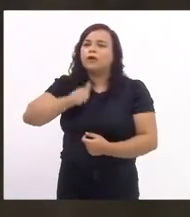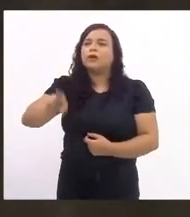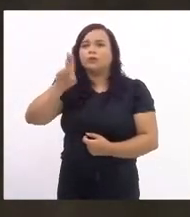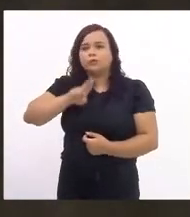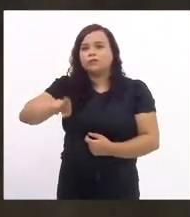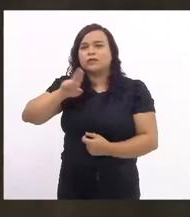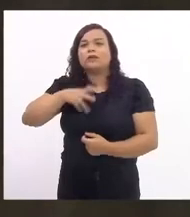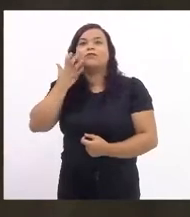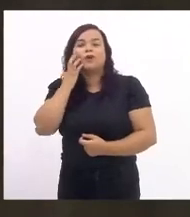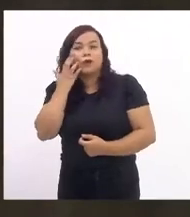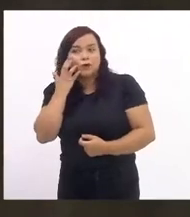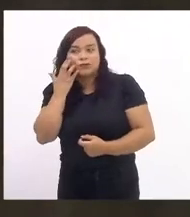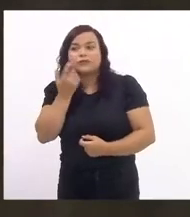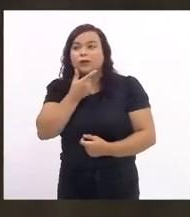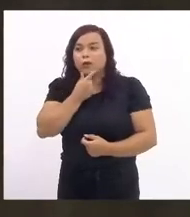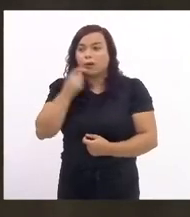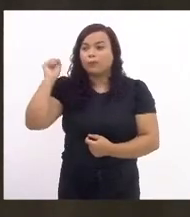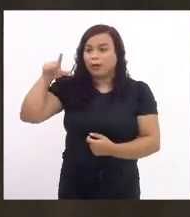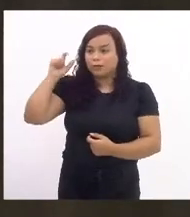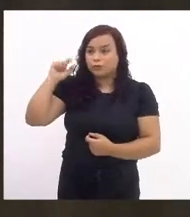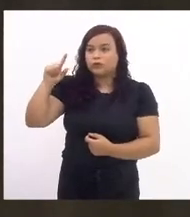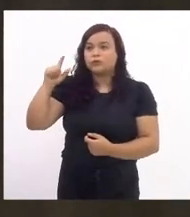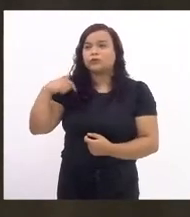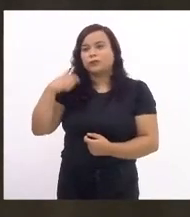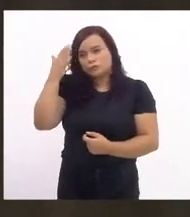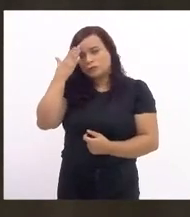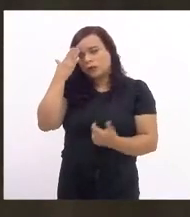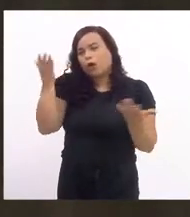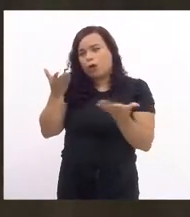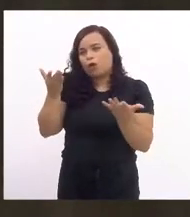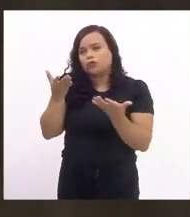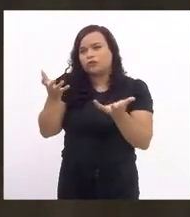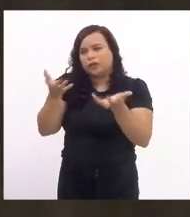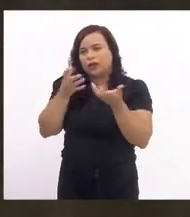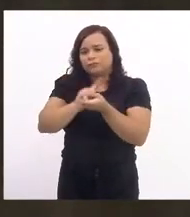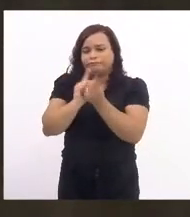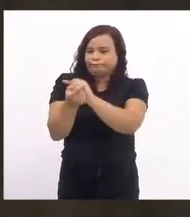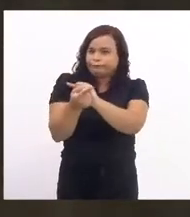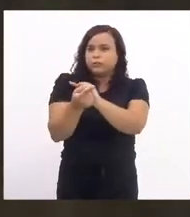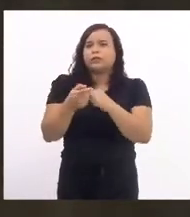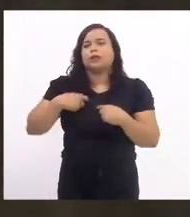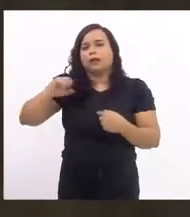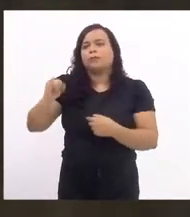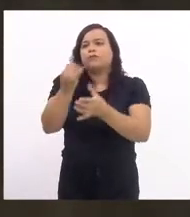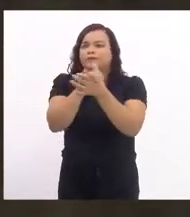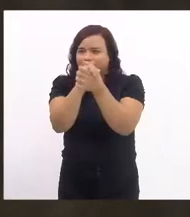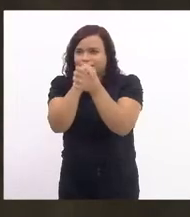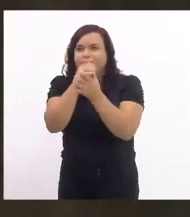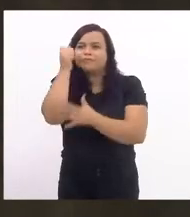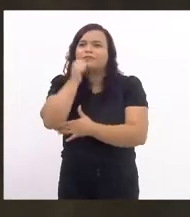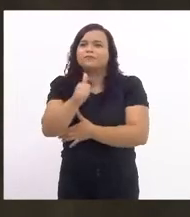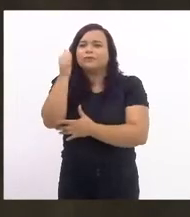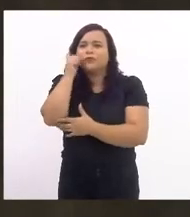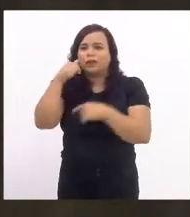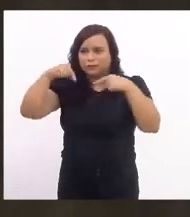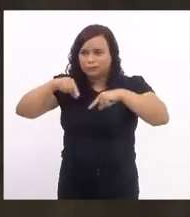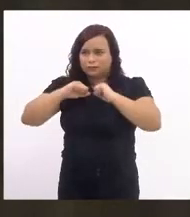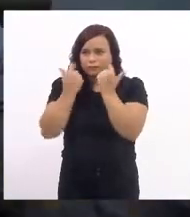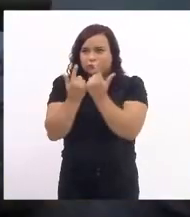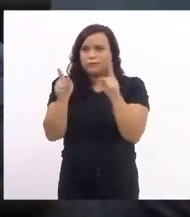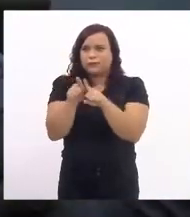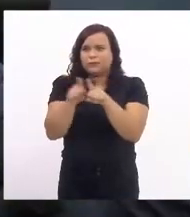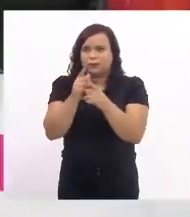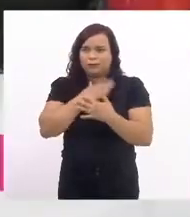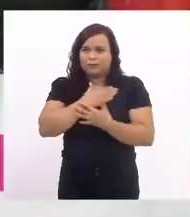dia e aproveito o momento para dar minha saudação especial a todas as mulheres, não só da casa, mas mulheres especiais das nossas vidas. Muito obrigado.